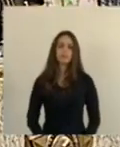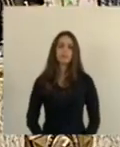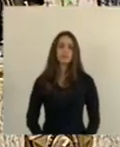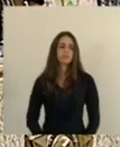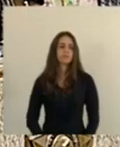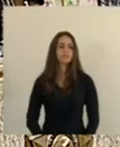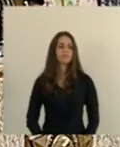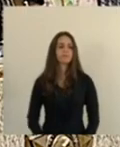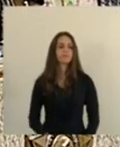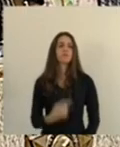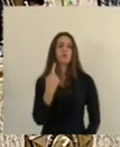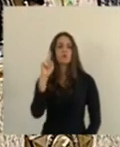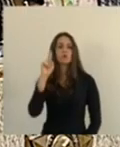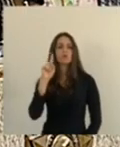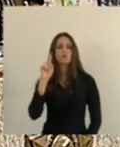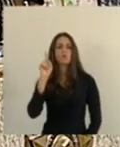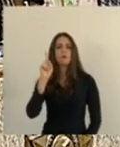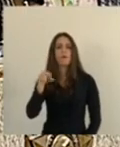deputado Freitas, último inscrito.